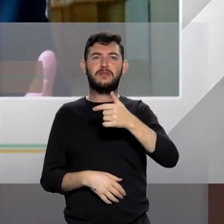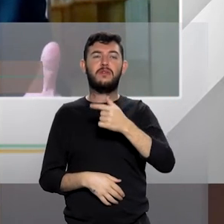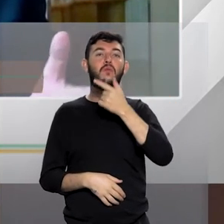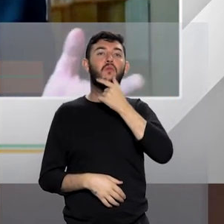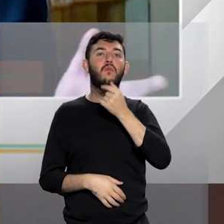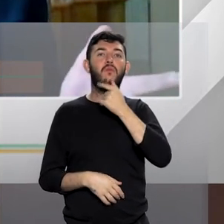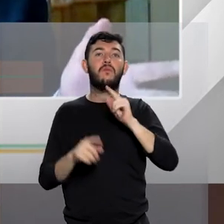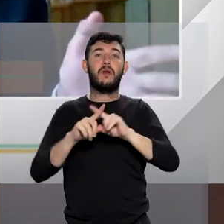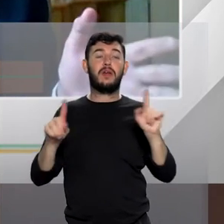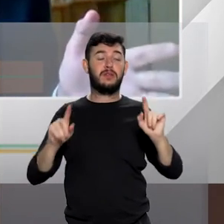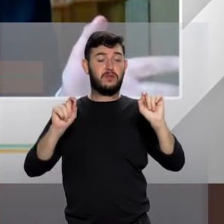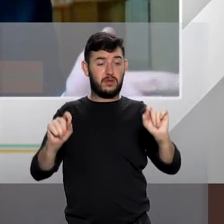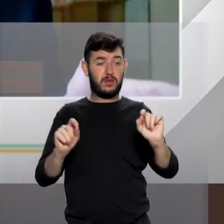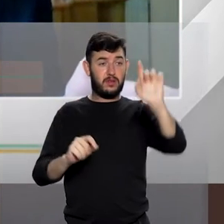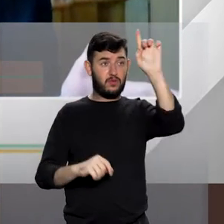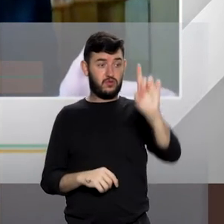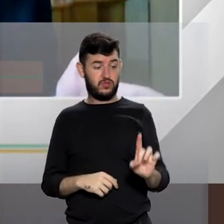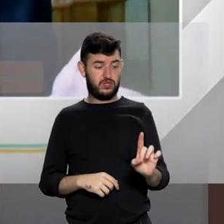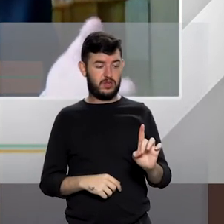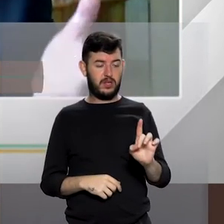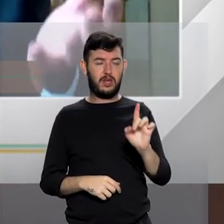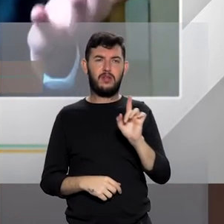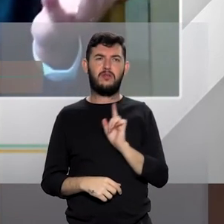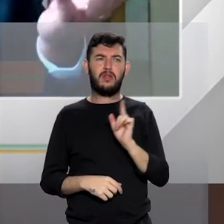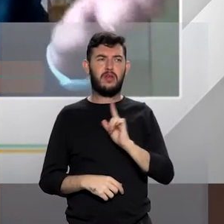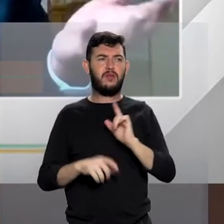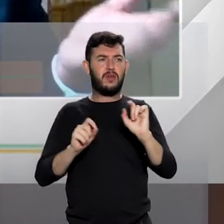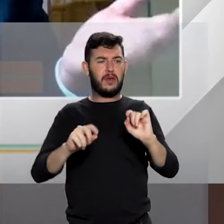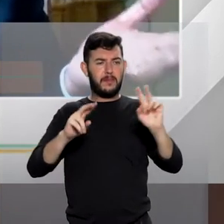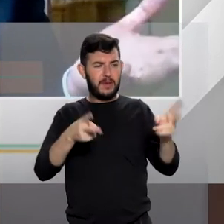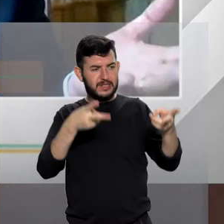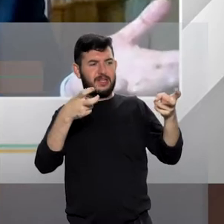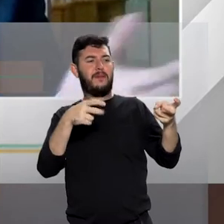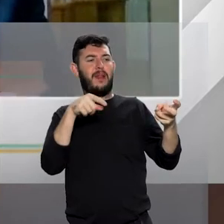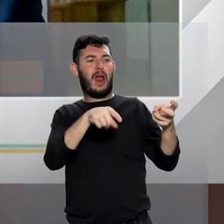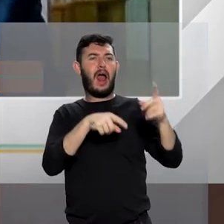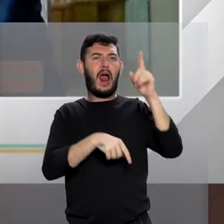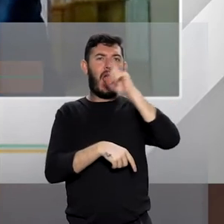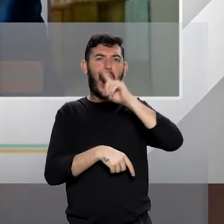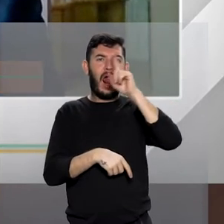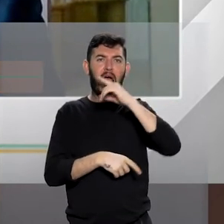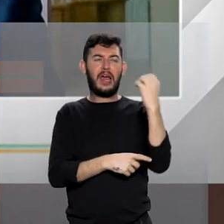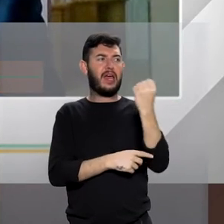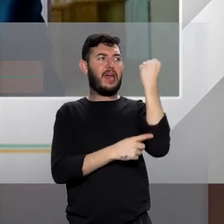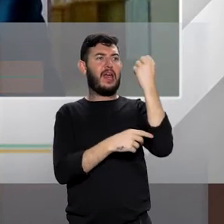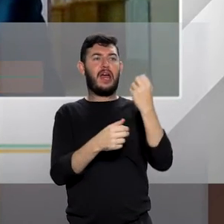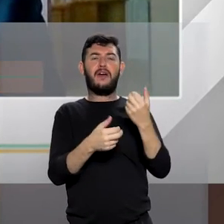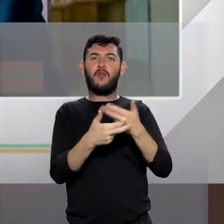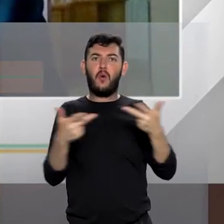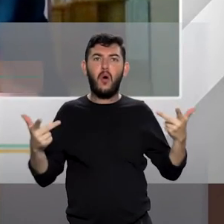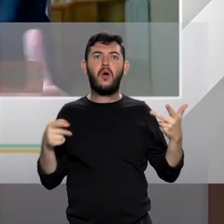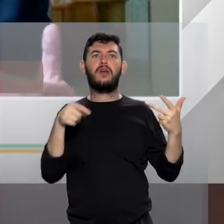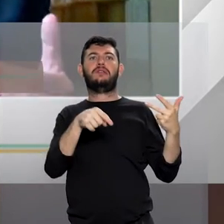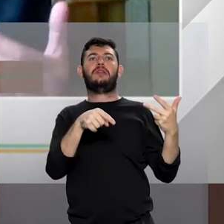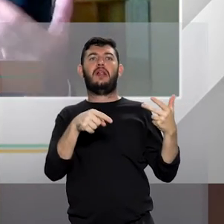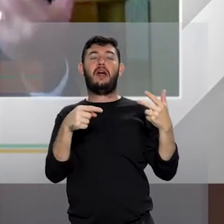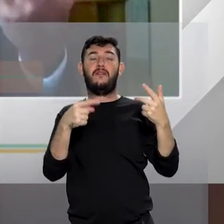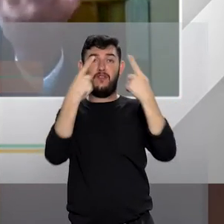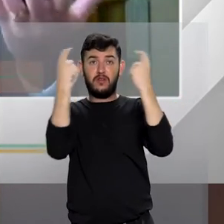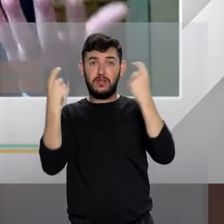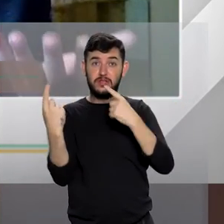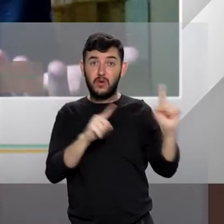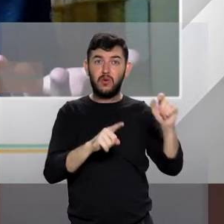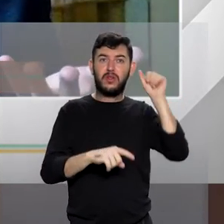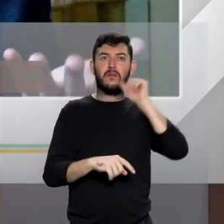direito, de tirar a sujeira de baixo do tapete e revelar ali a gravidade do fenômeno da violência contra a mulher, de